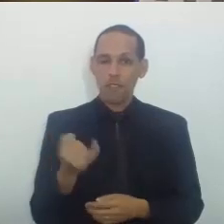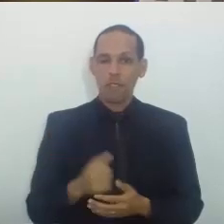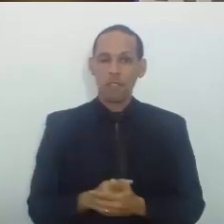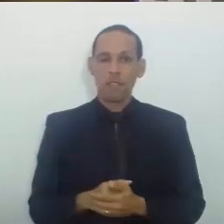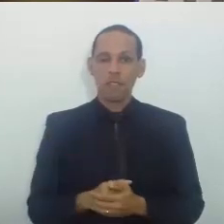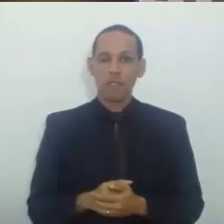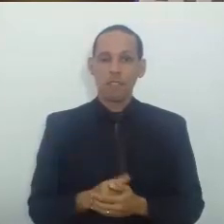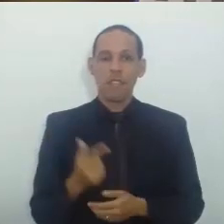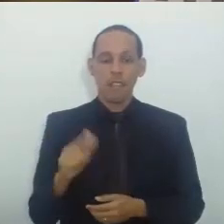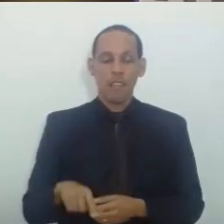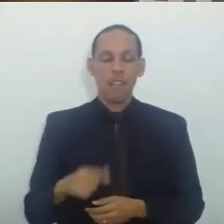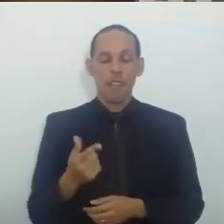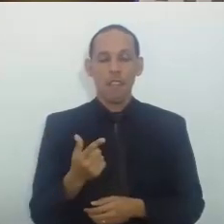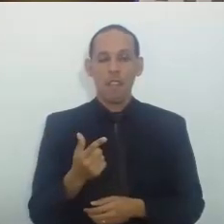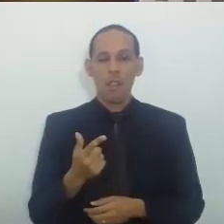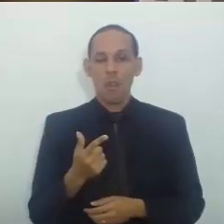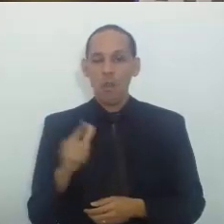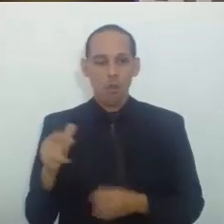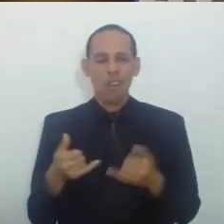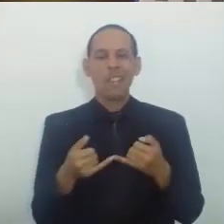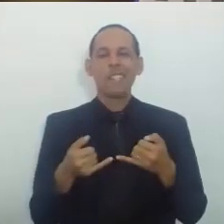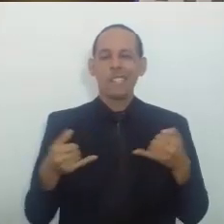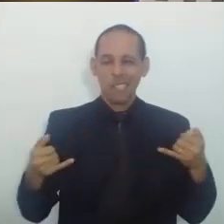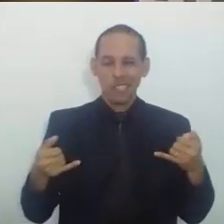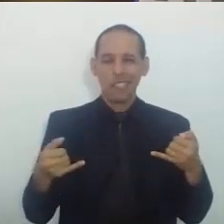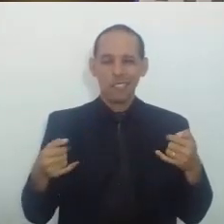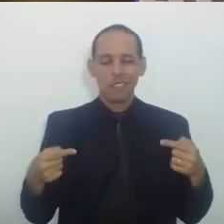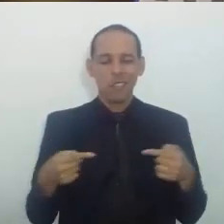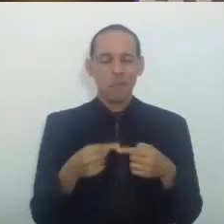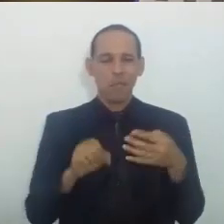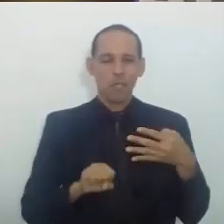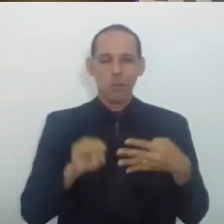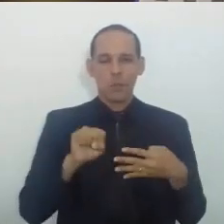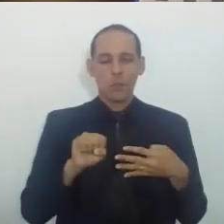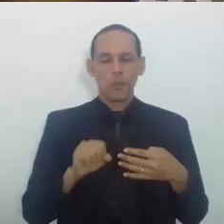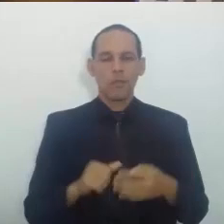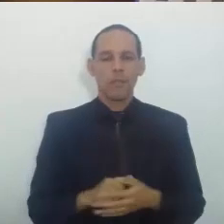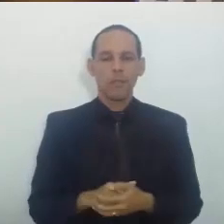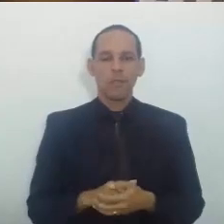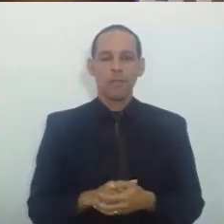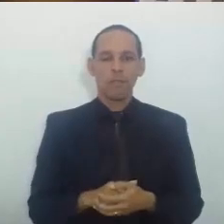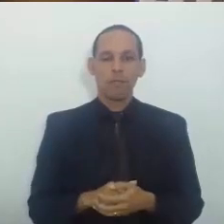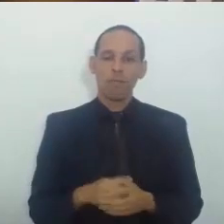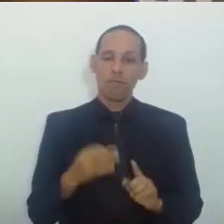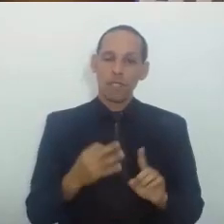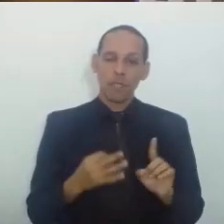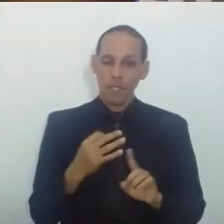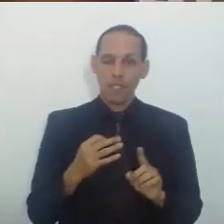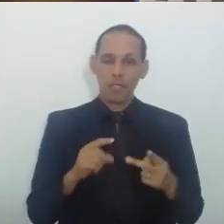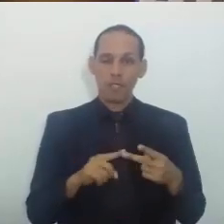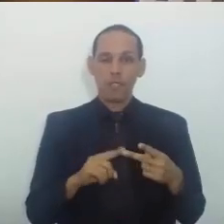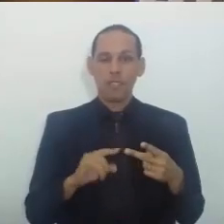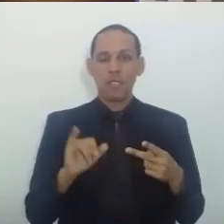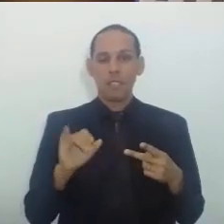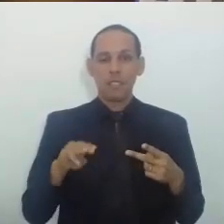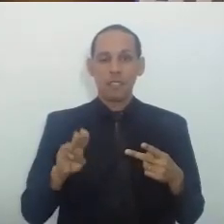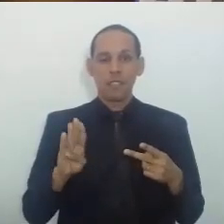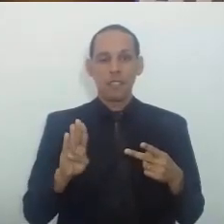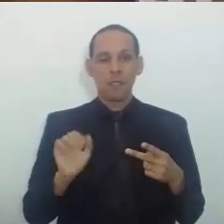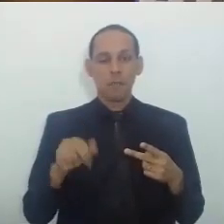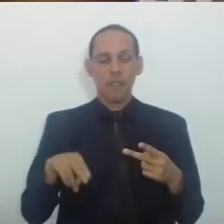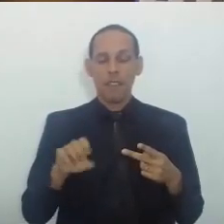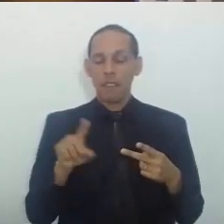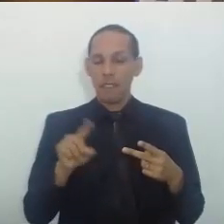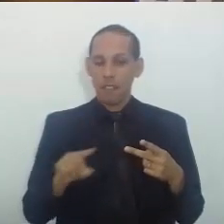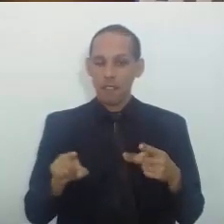corrente Entenda a aplicação Dessa súmula Desmarrador de Lermando Desmarrador Ibanez Também tem esse Mesmo